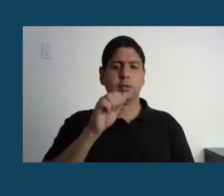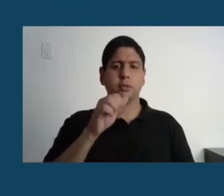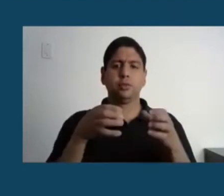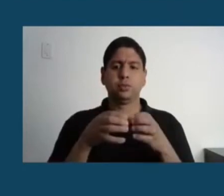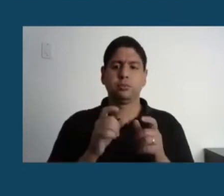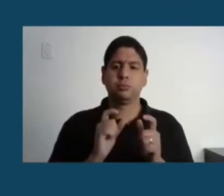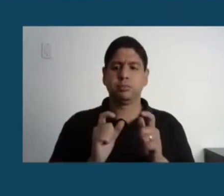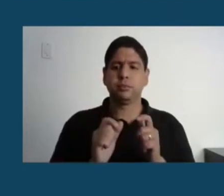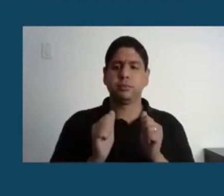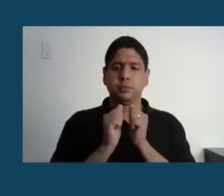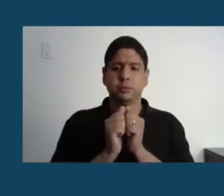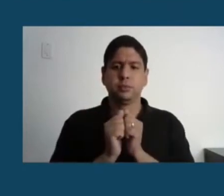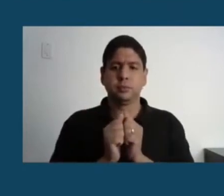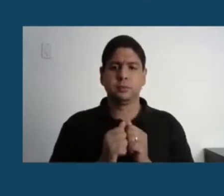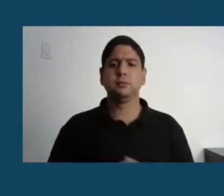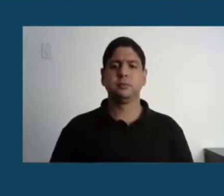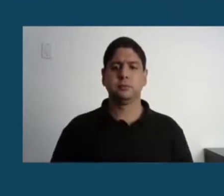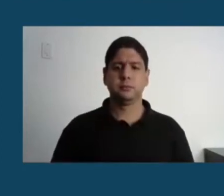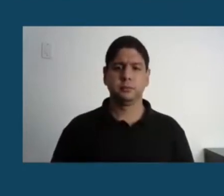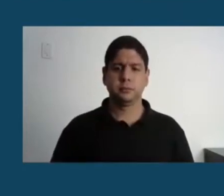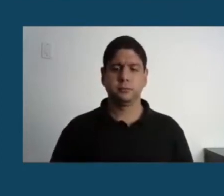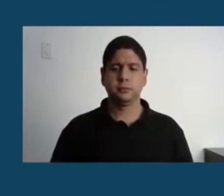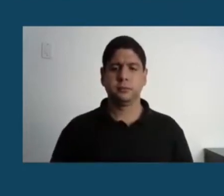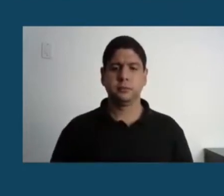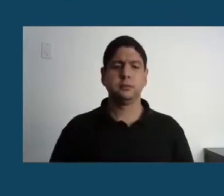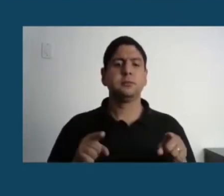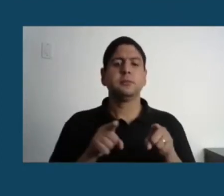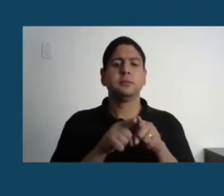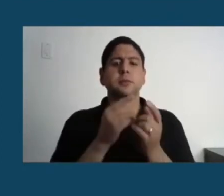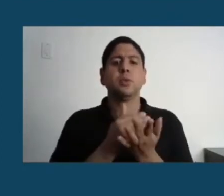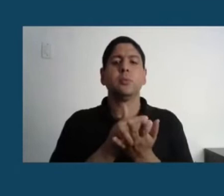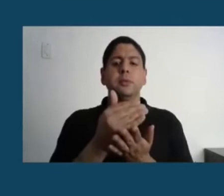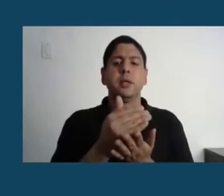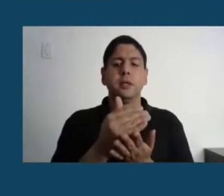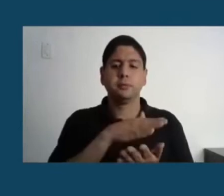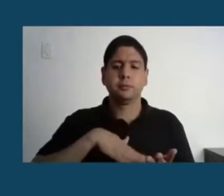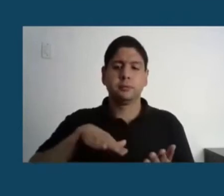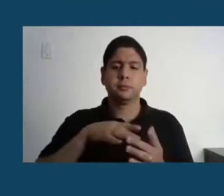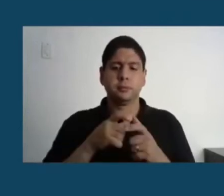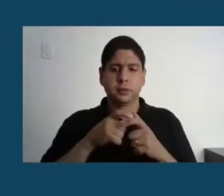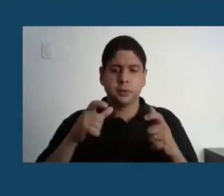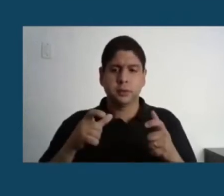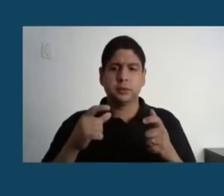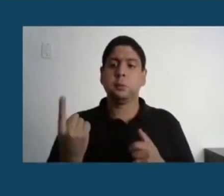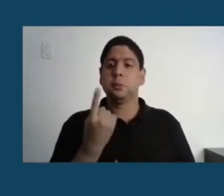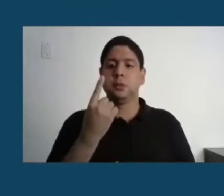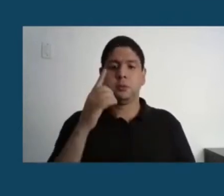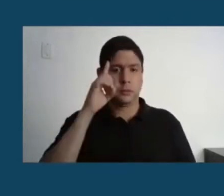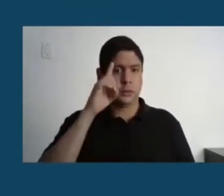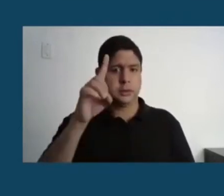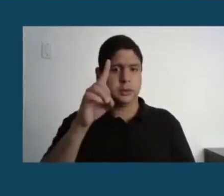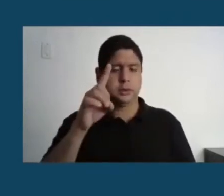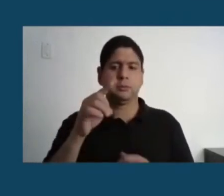em conjunto nesse tempo todo. E nós começamos, então, a triagem diagnóstico molecular no primeiro dia de suspensão das aulas,